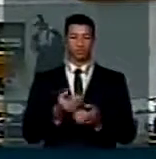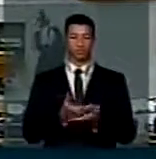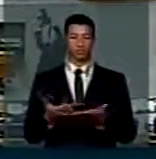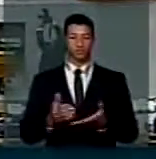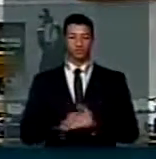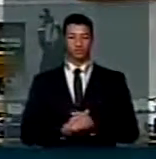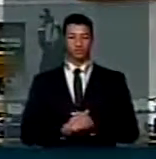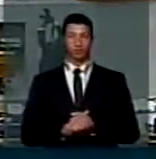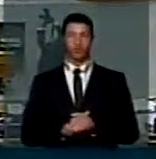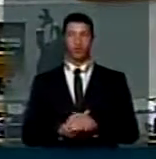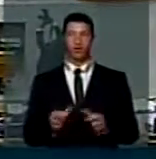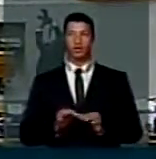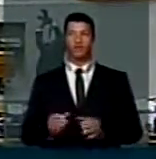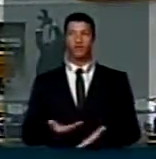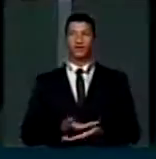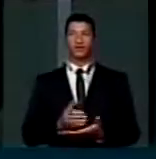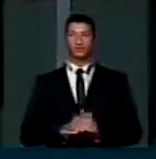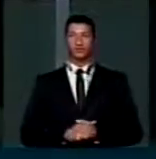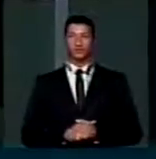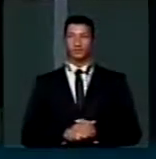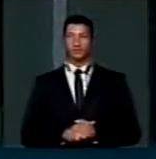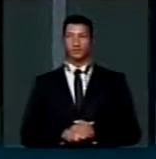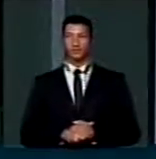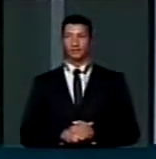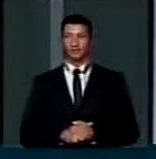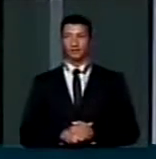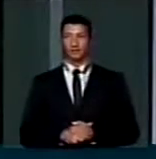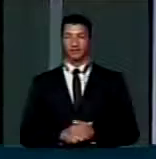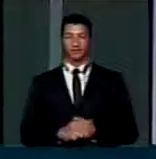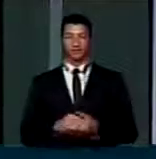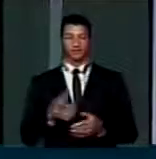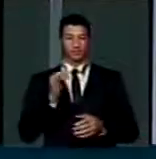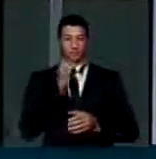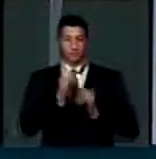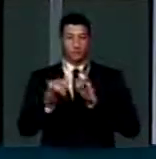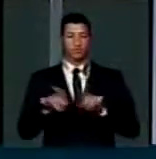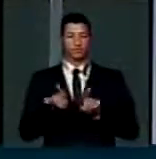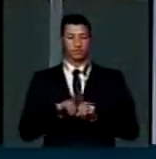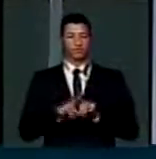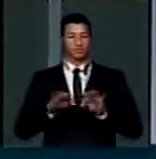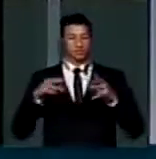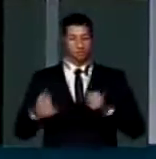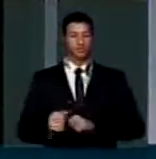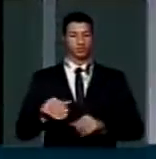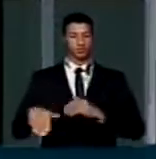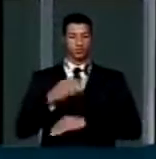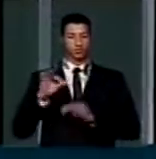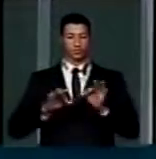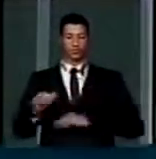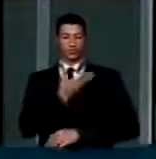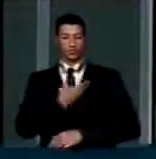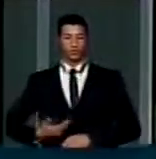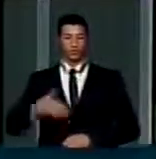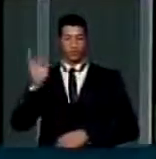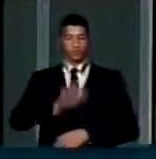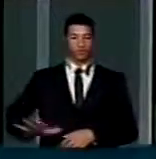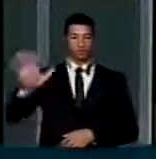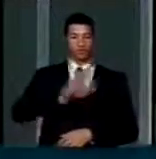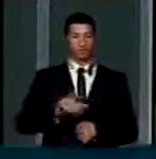incompetência do Ministério das Minas e Energia e de outros górgons do governo federal